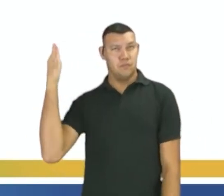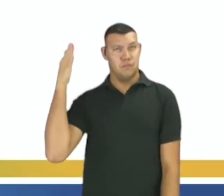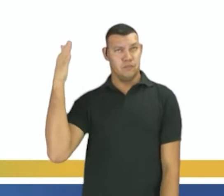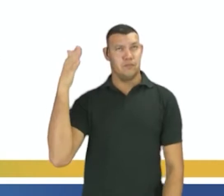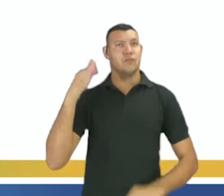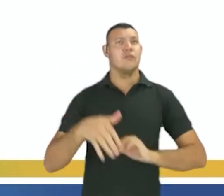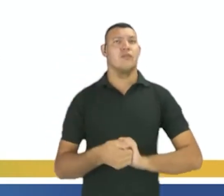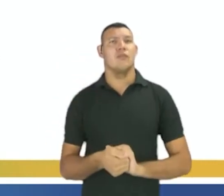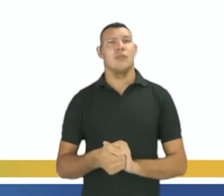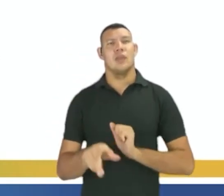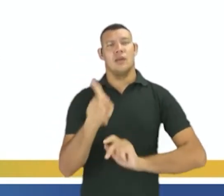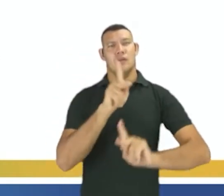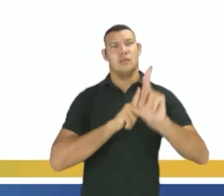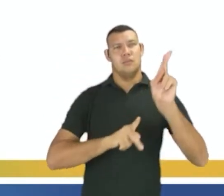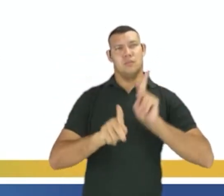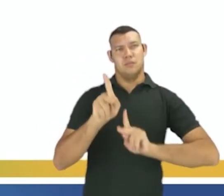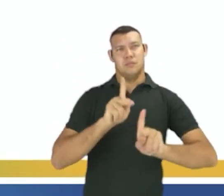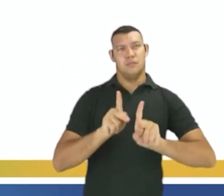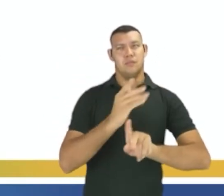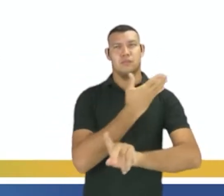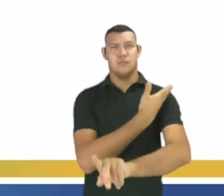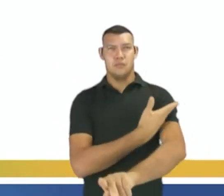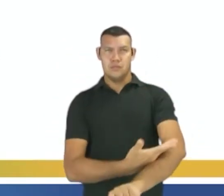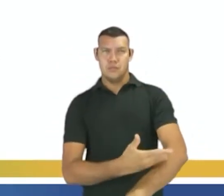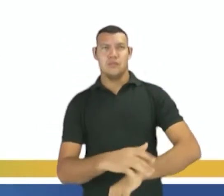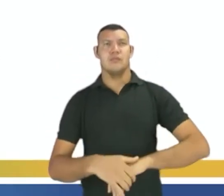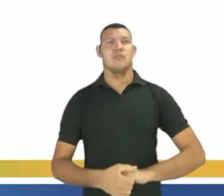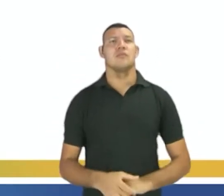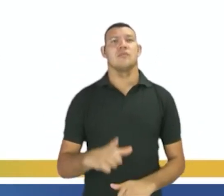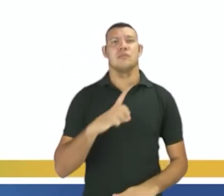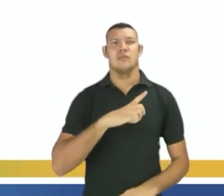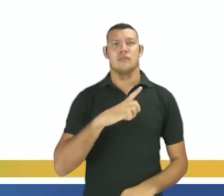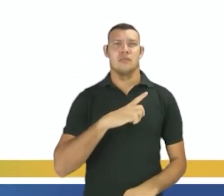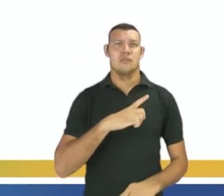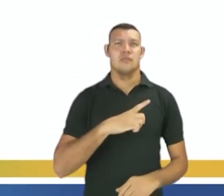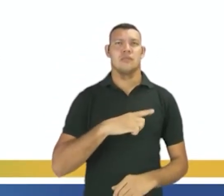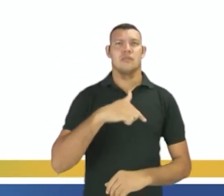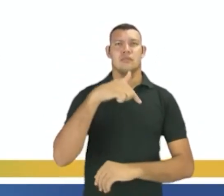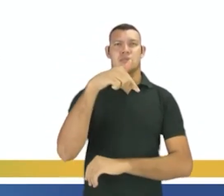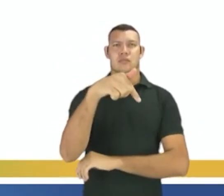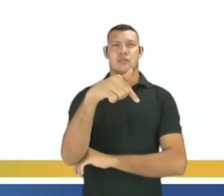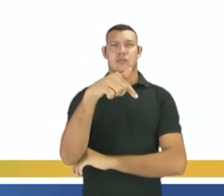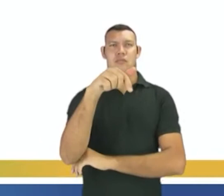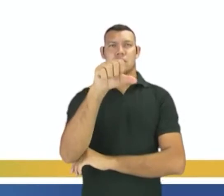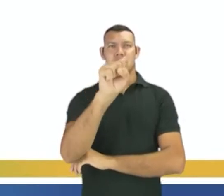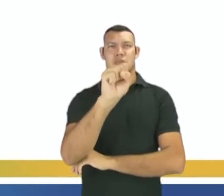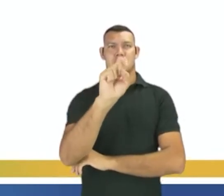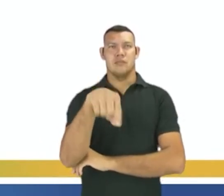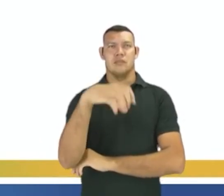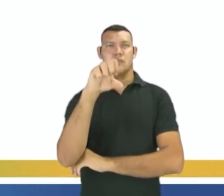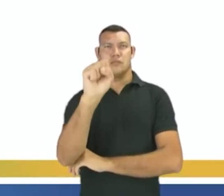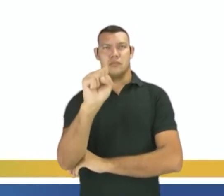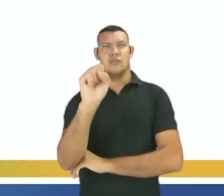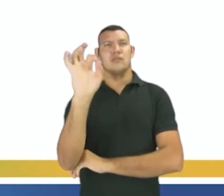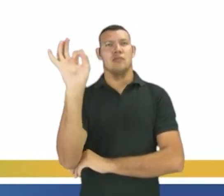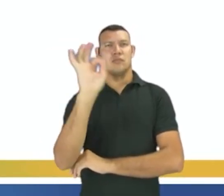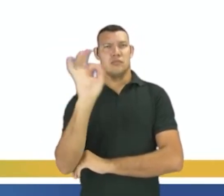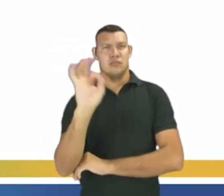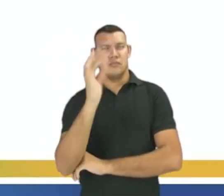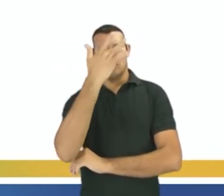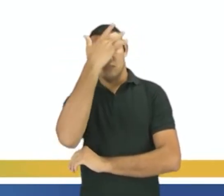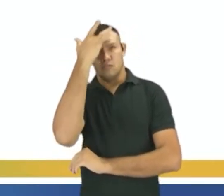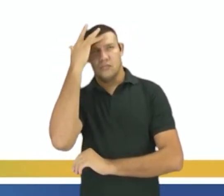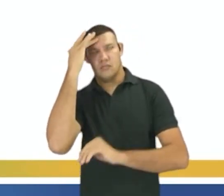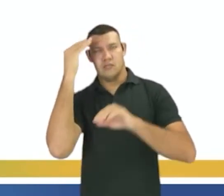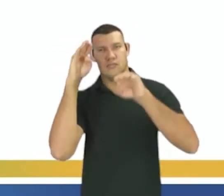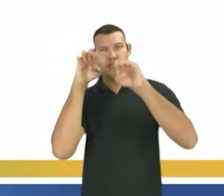aí que a população branca vai ter 78,8% de pessoas já com nível